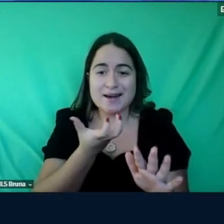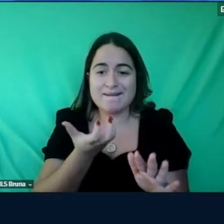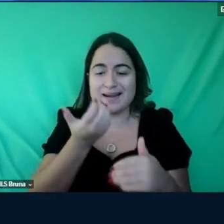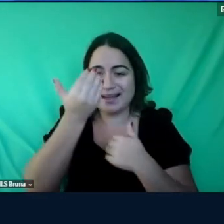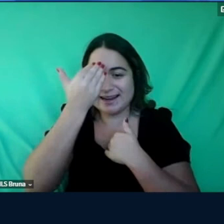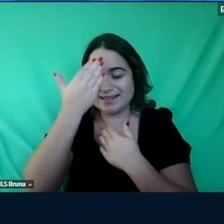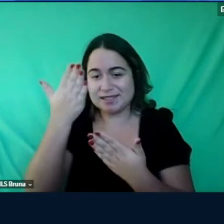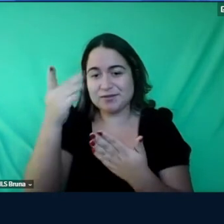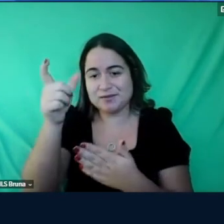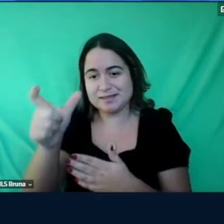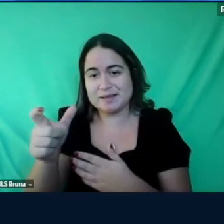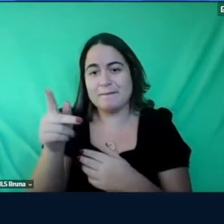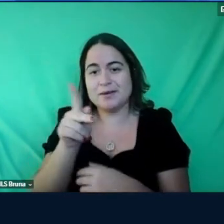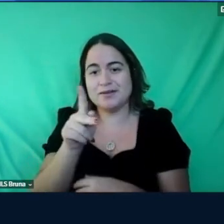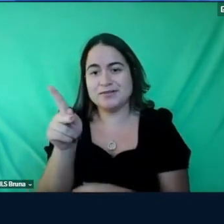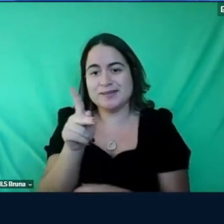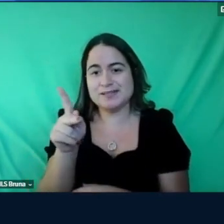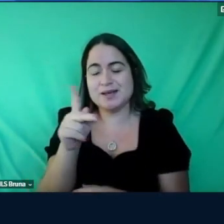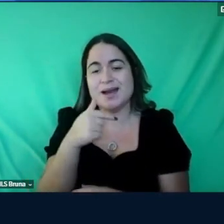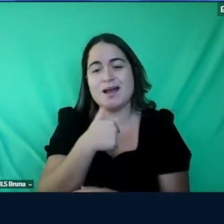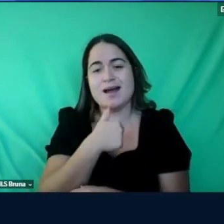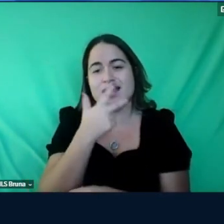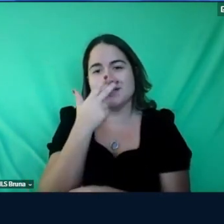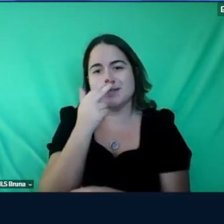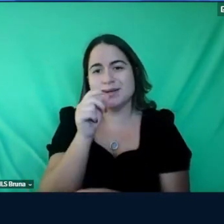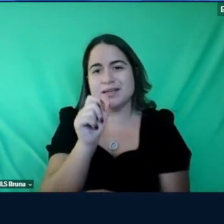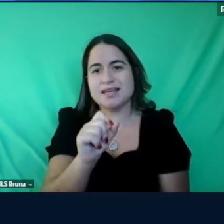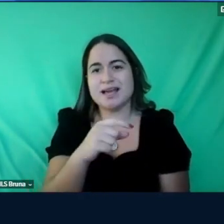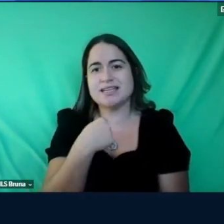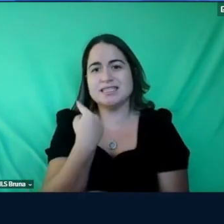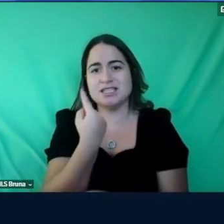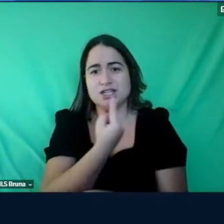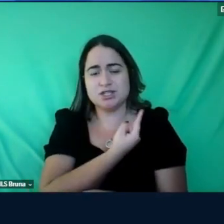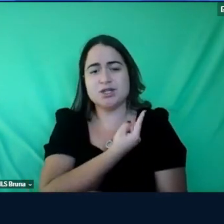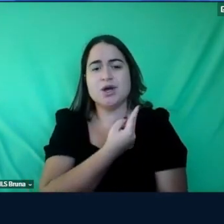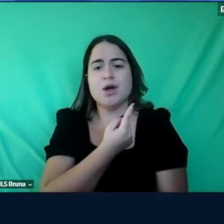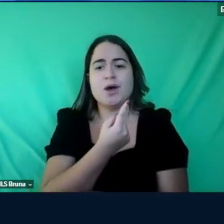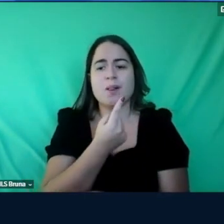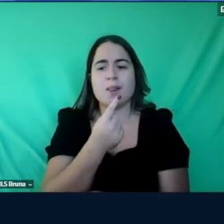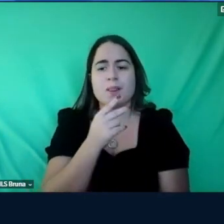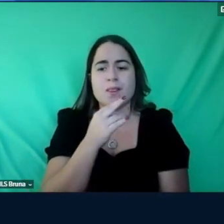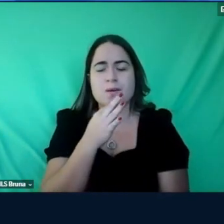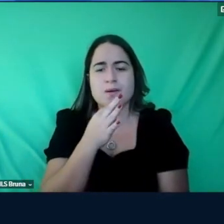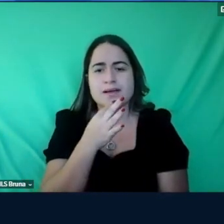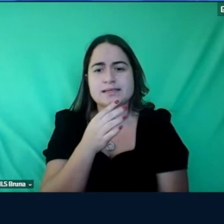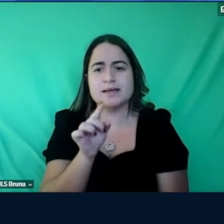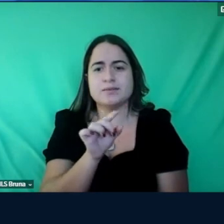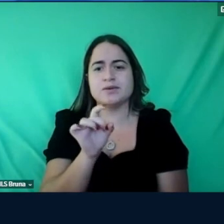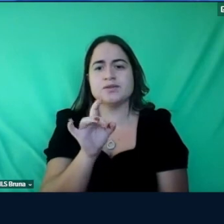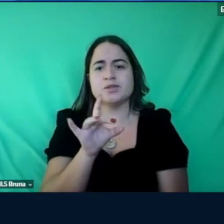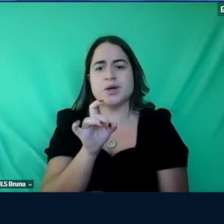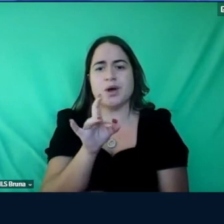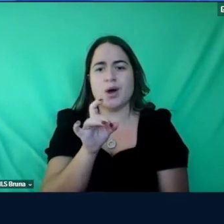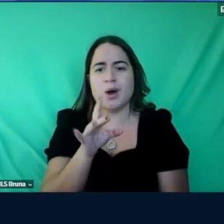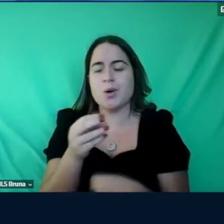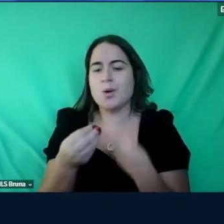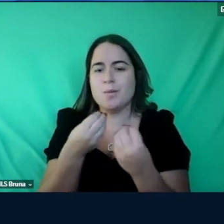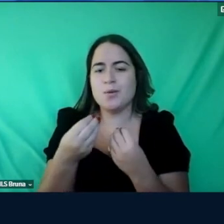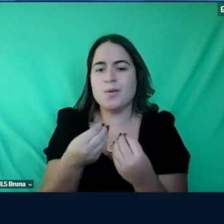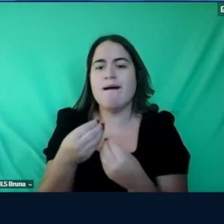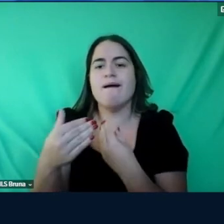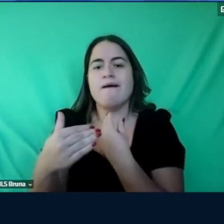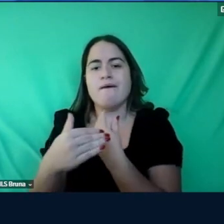professora né eu acho que nós nos conhecemos não só nesse âmbito orientadora e